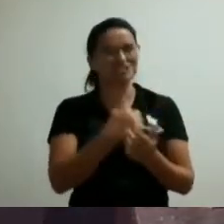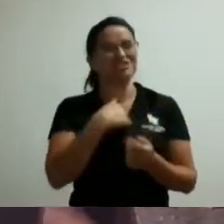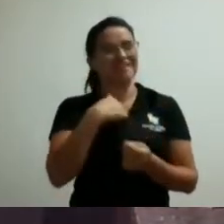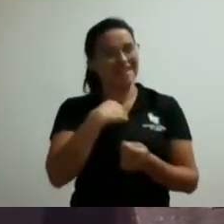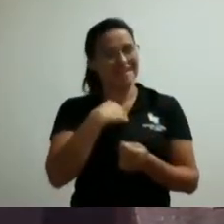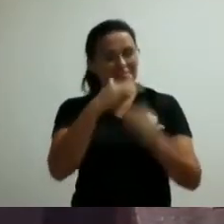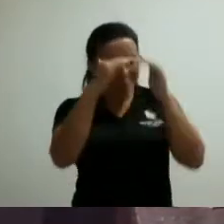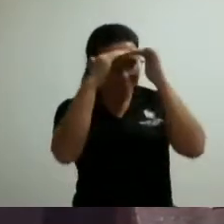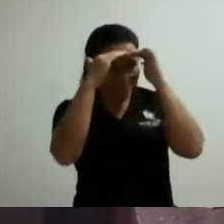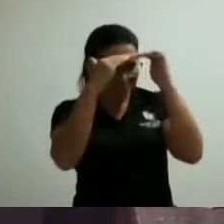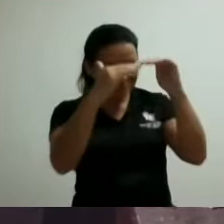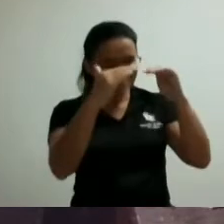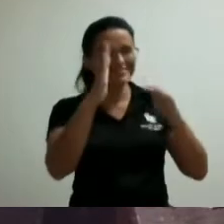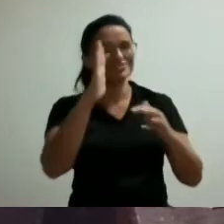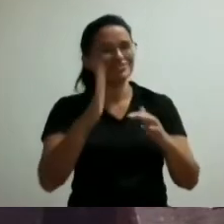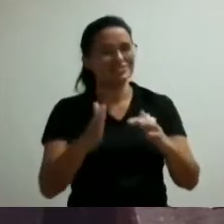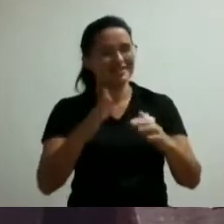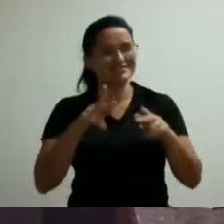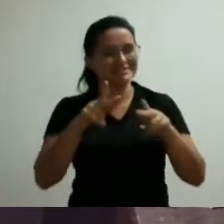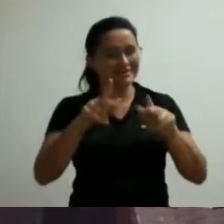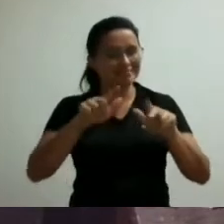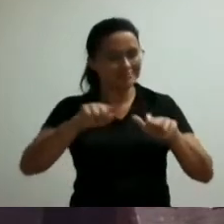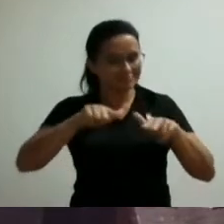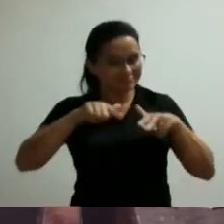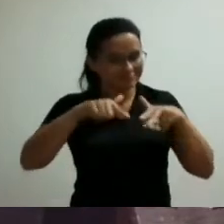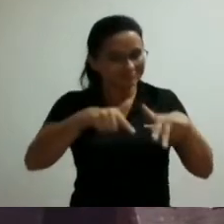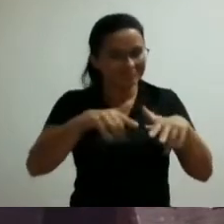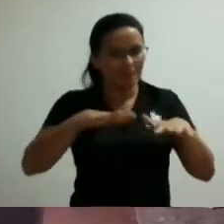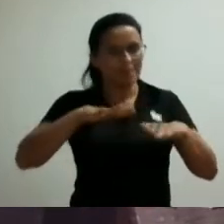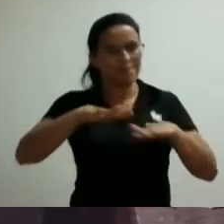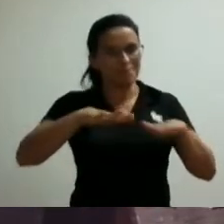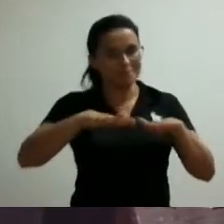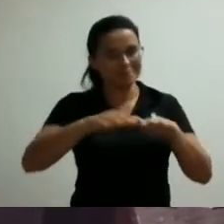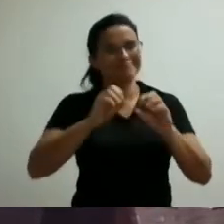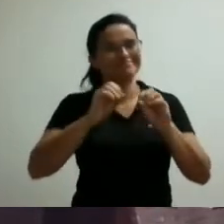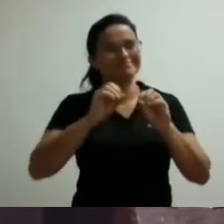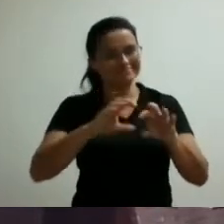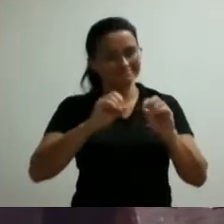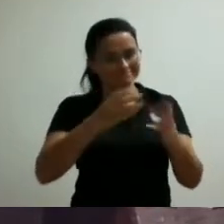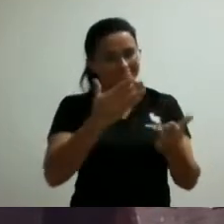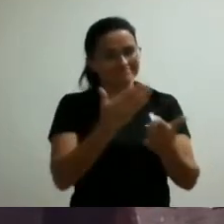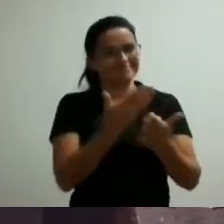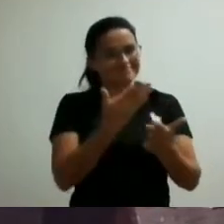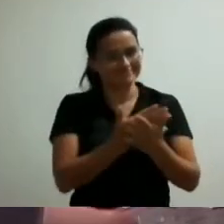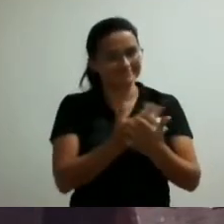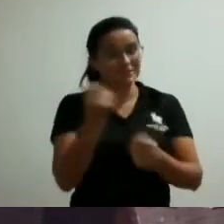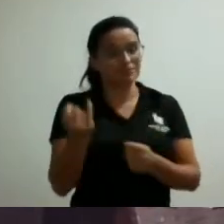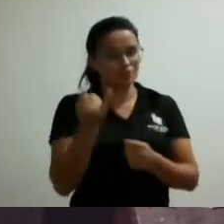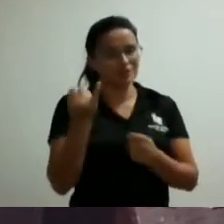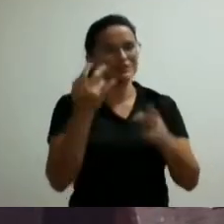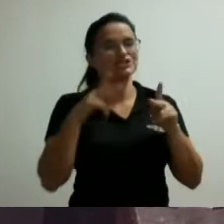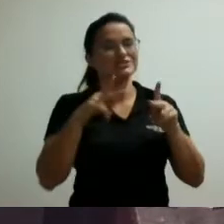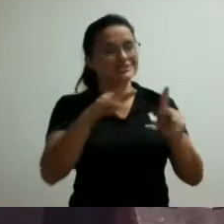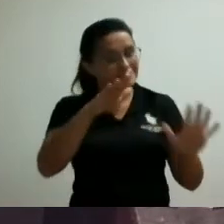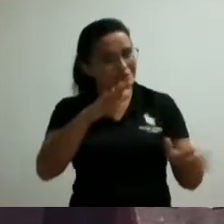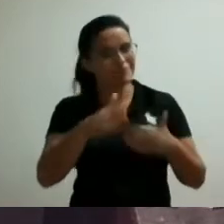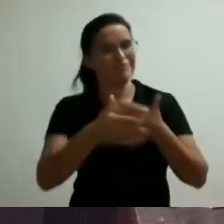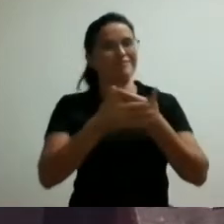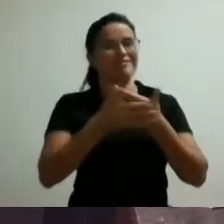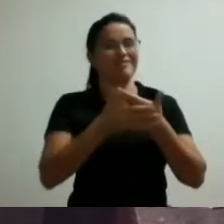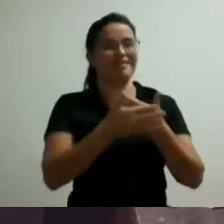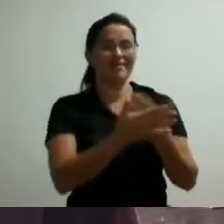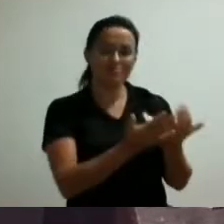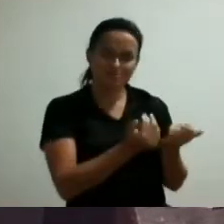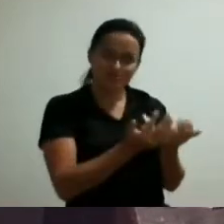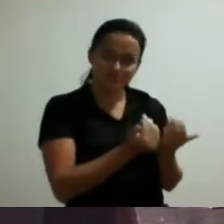e a gente sabe o quanto é importante nós que estamos aqui ouvir os mais jovens ouvir o movimento ouvir